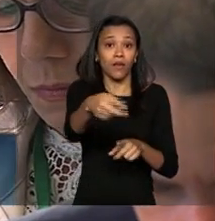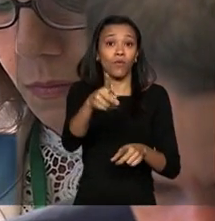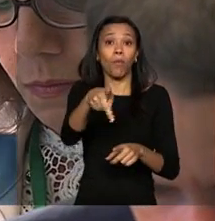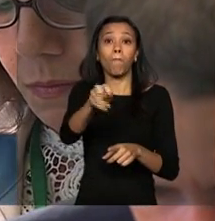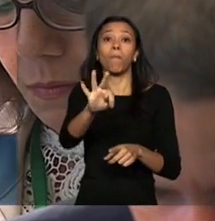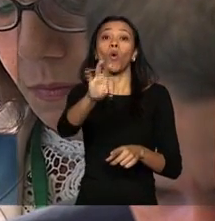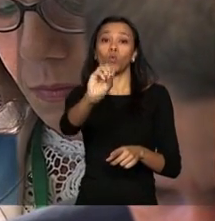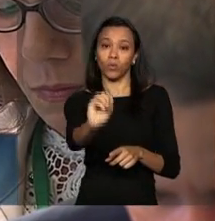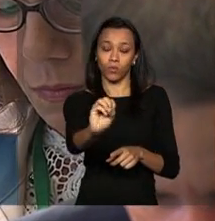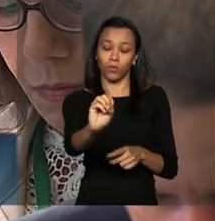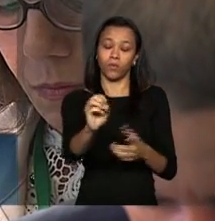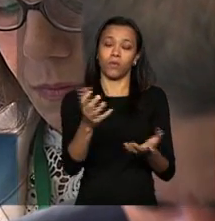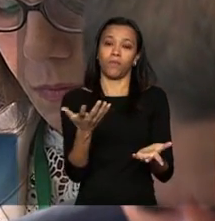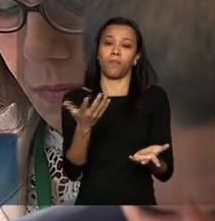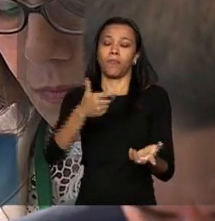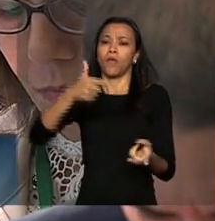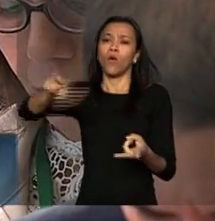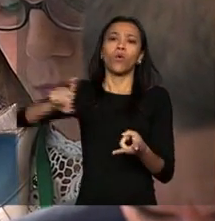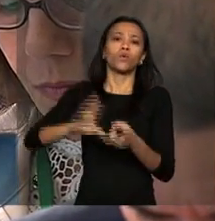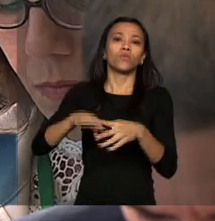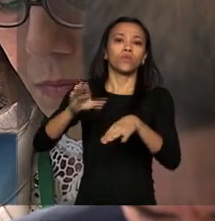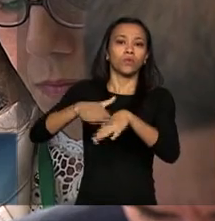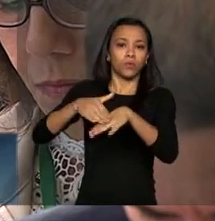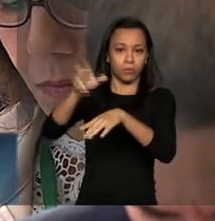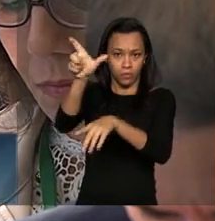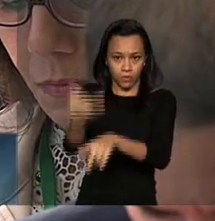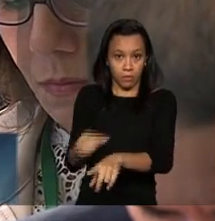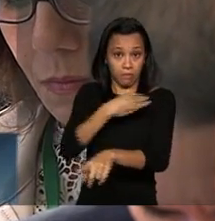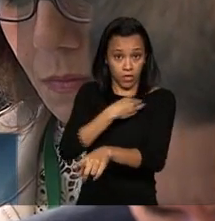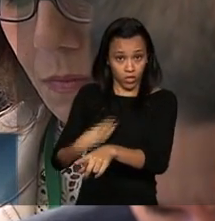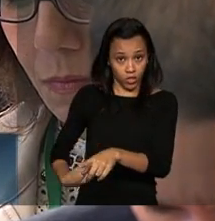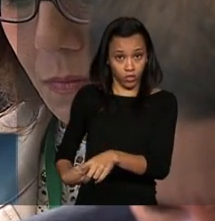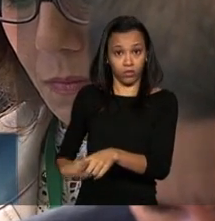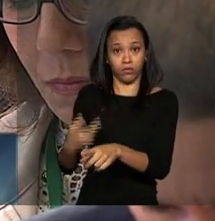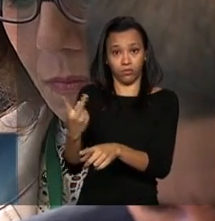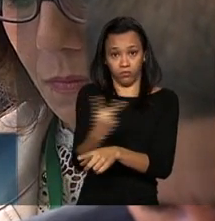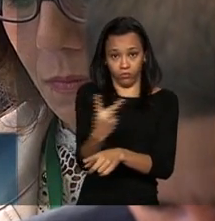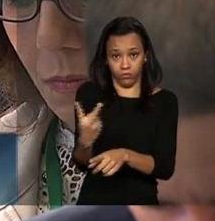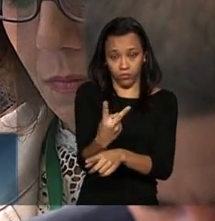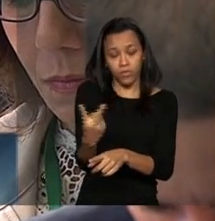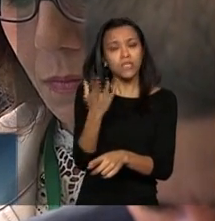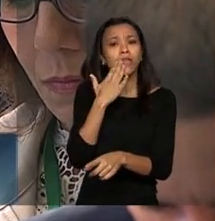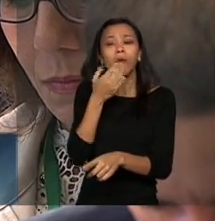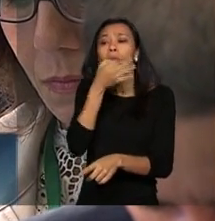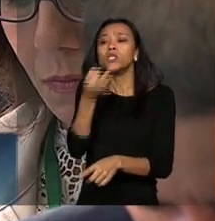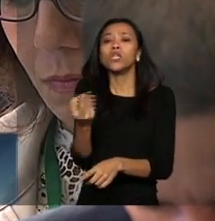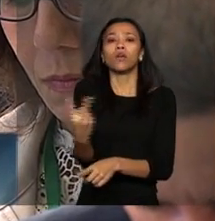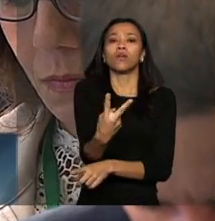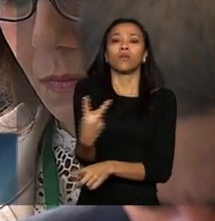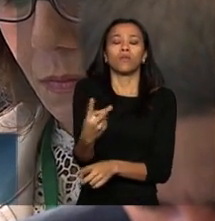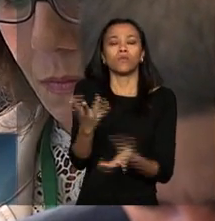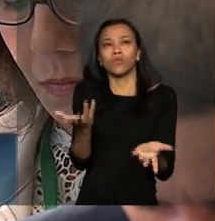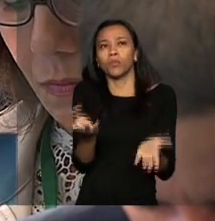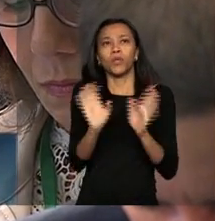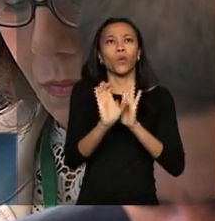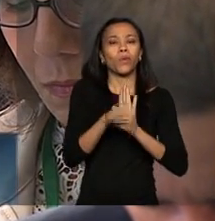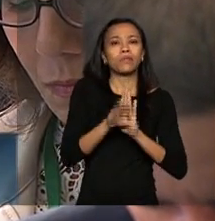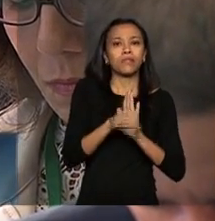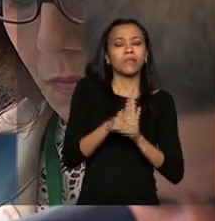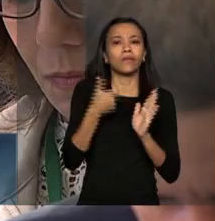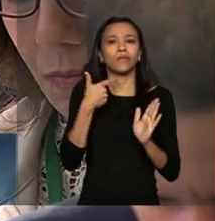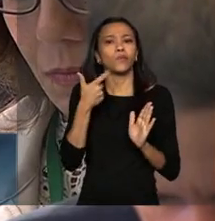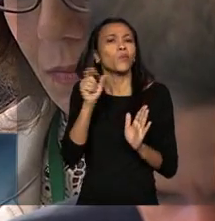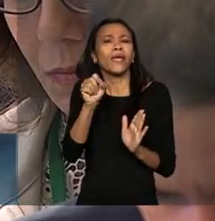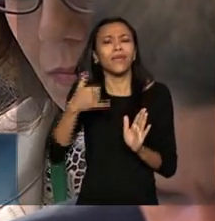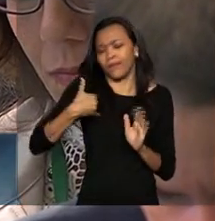e eu queria saber do ministro Nelson Barbosa e do ministro Joaquim Levy qual a opinião pessoal deles em relação ao conceito de idade mínima